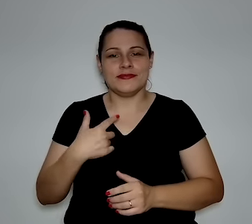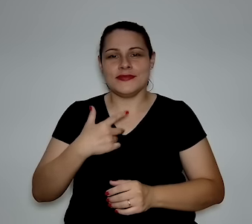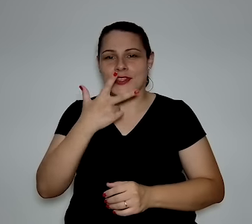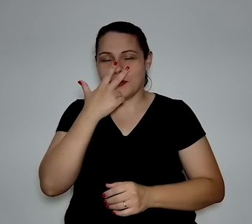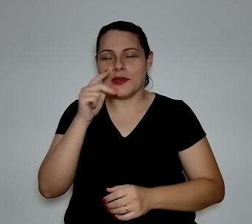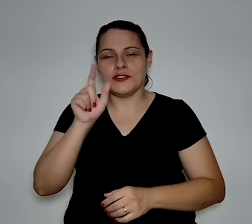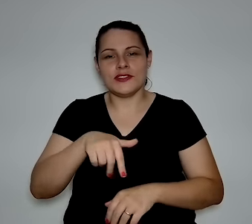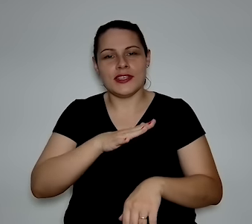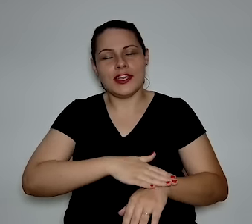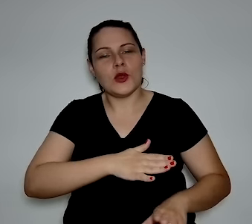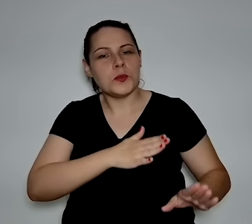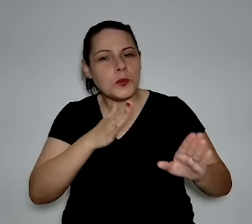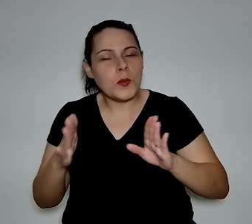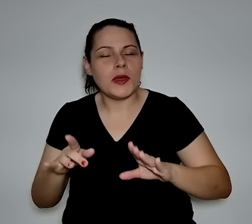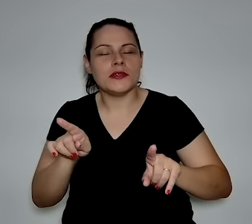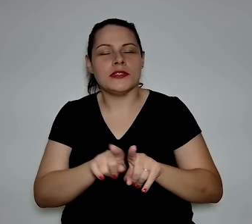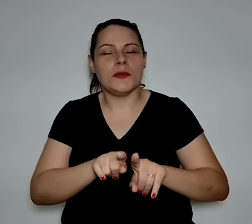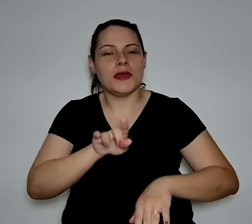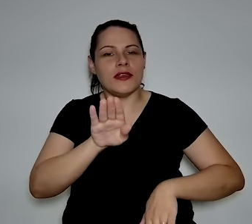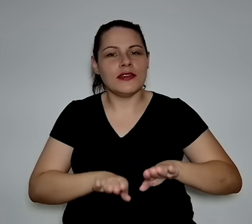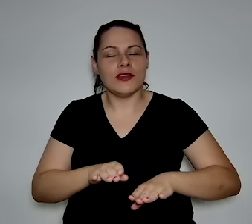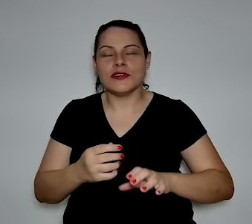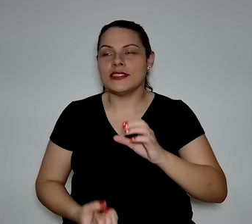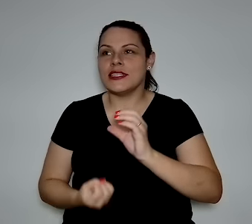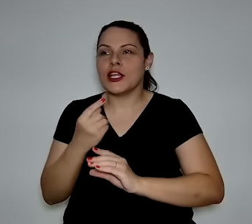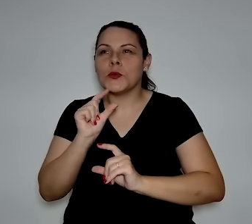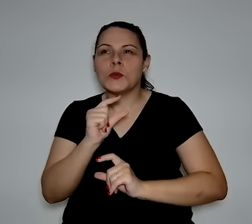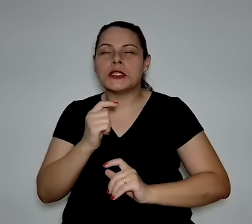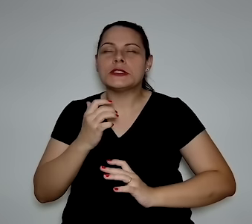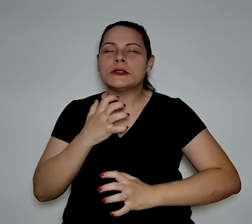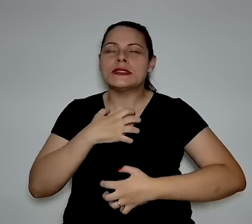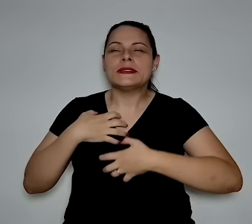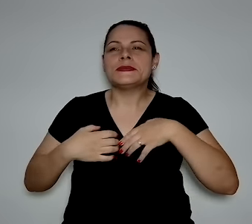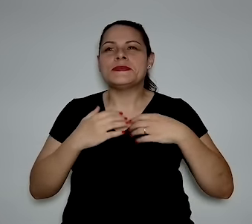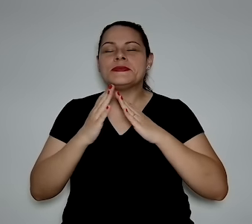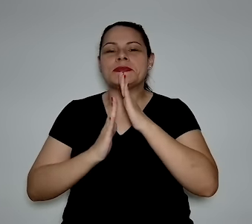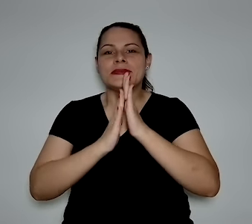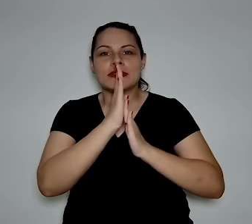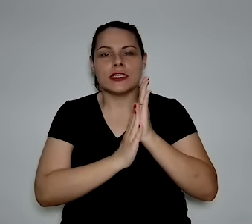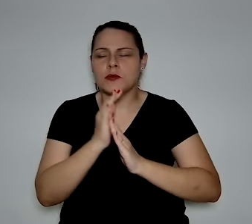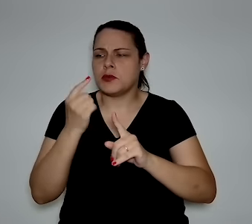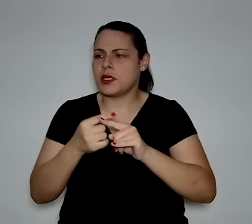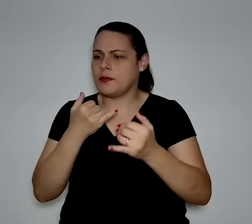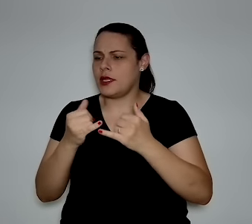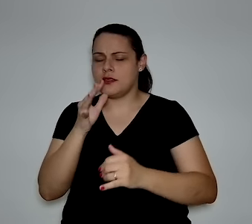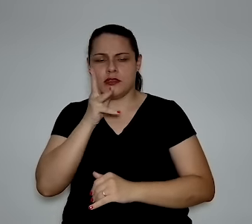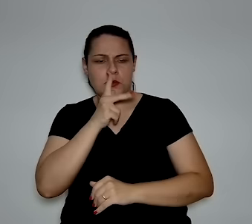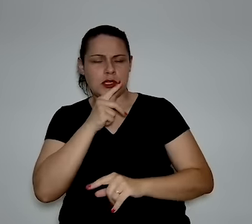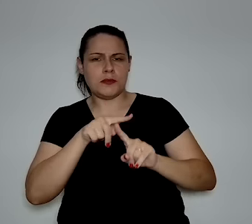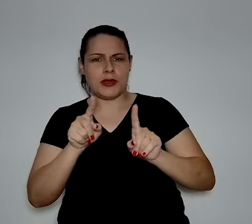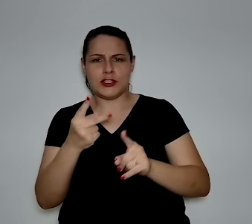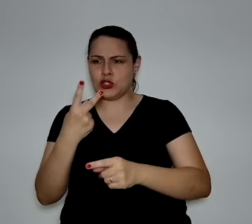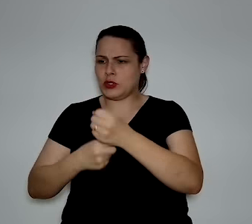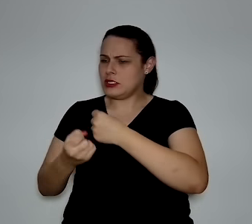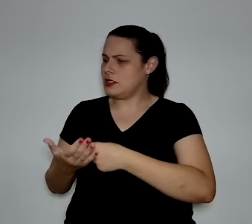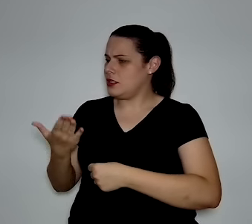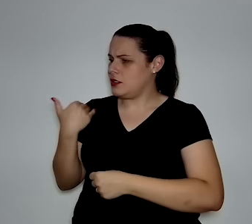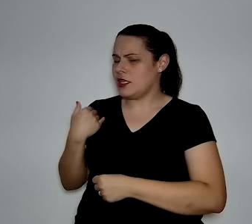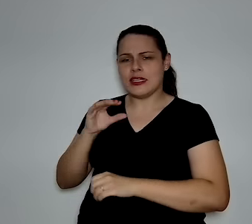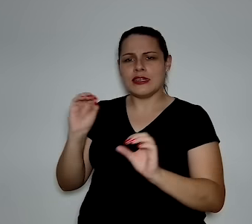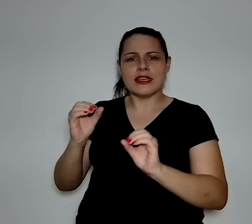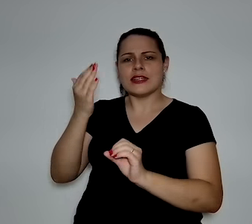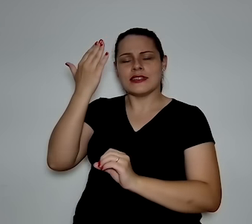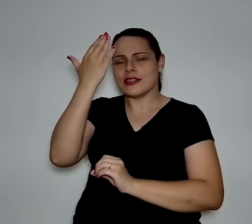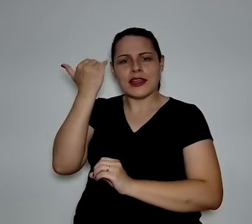eu acho que o momento, acho que talvez isso gere um pouco de ansiedade, eu acho engraçado como está demorando. Até dois anos atrás, ninguém